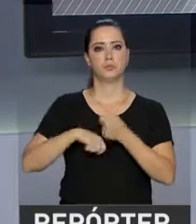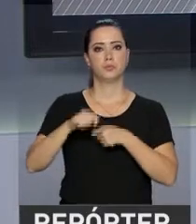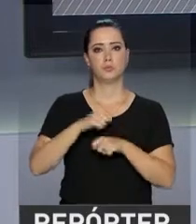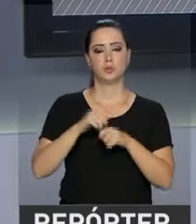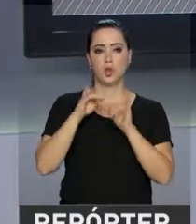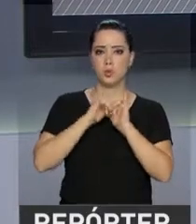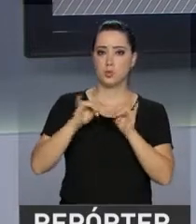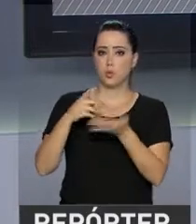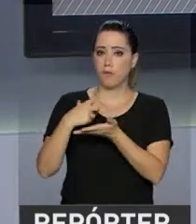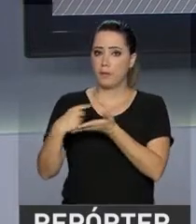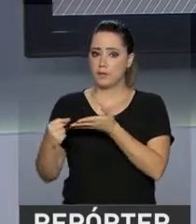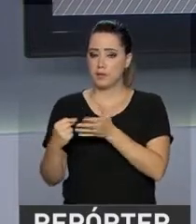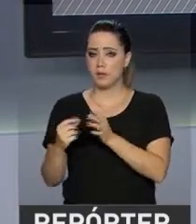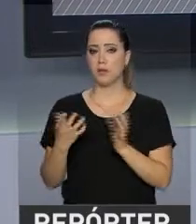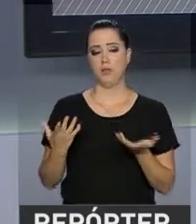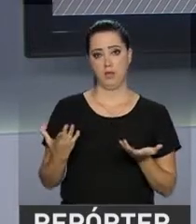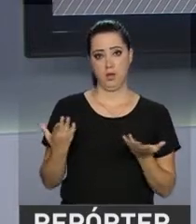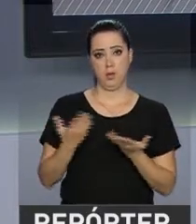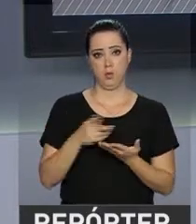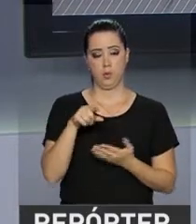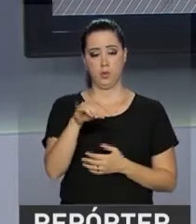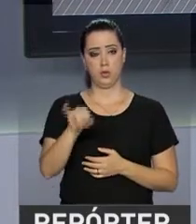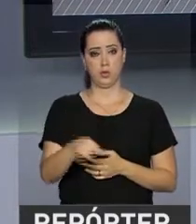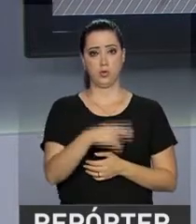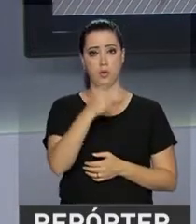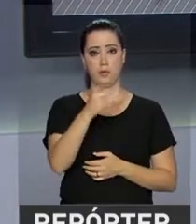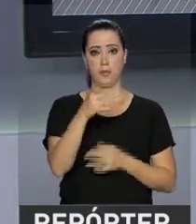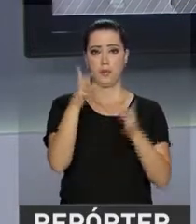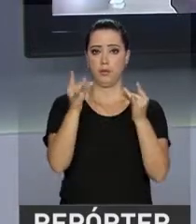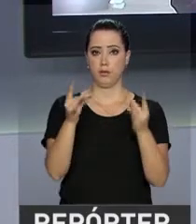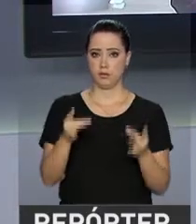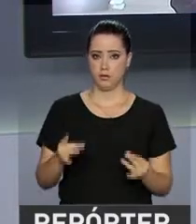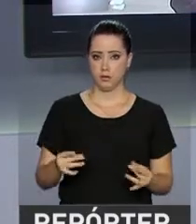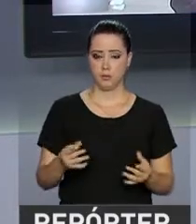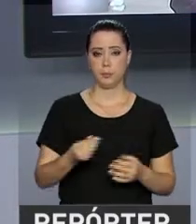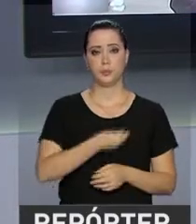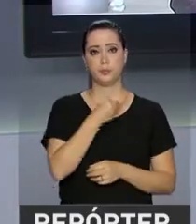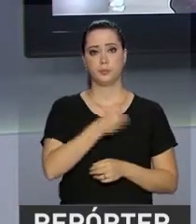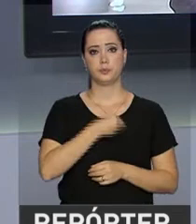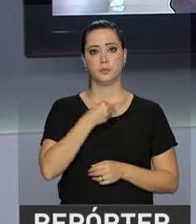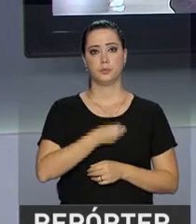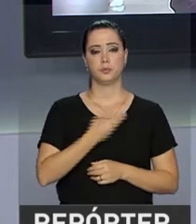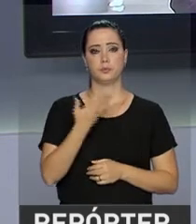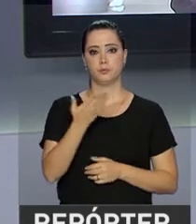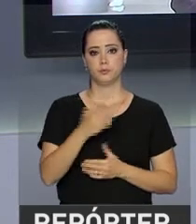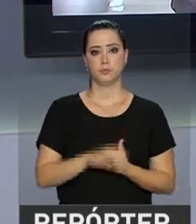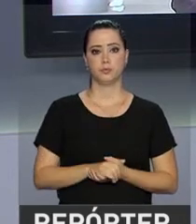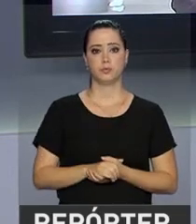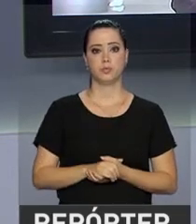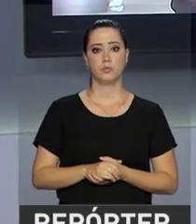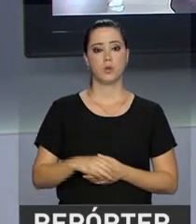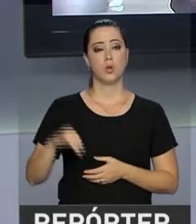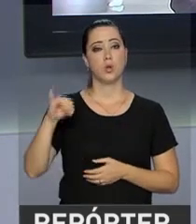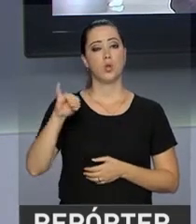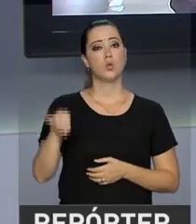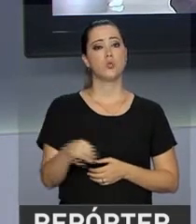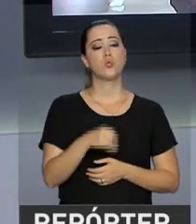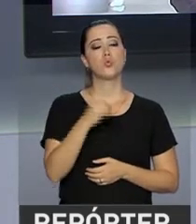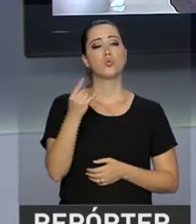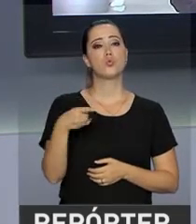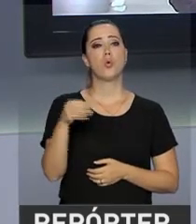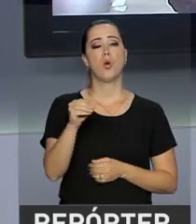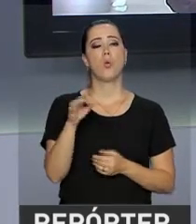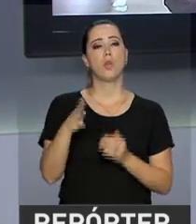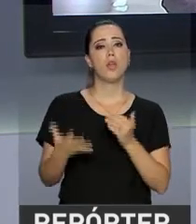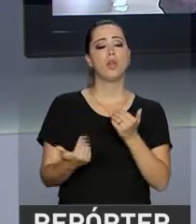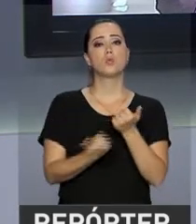que vai deixar o cargo. O repórter João Pedro Neto tem os detalhes ao vivo pra gente. João Pedro, quem vai assumir o lugar